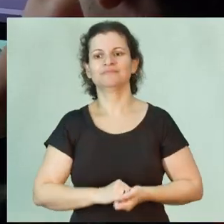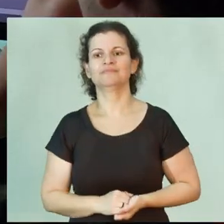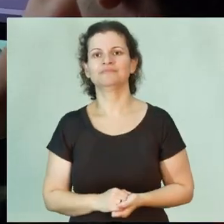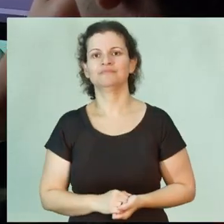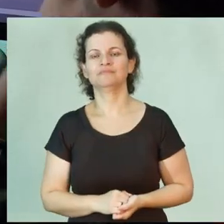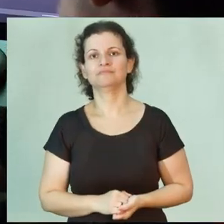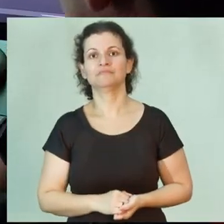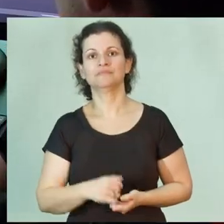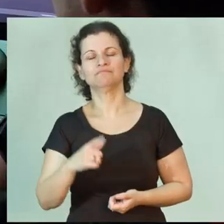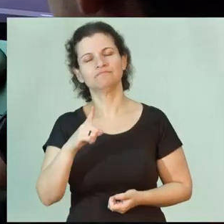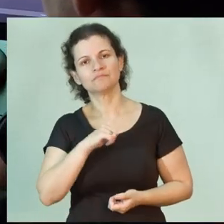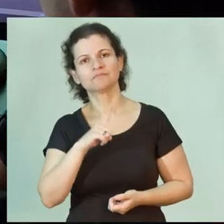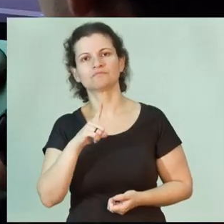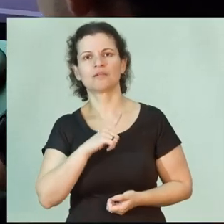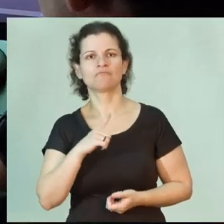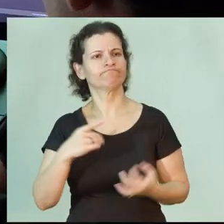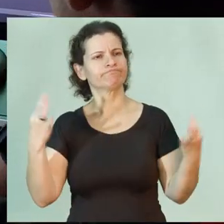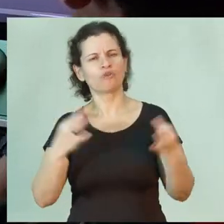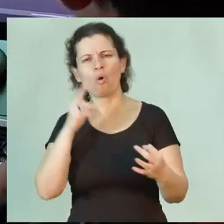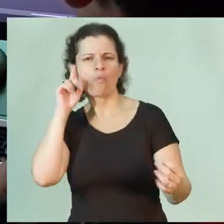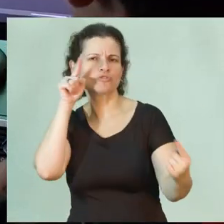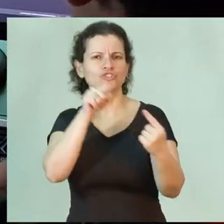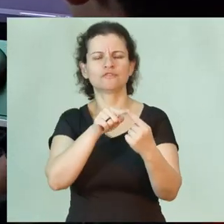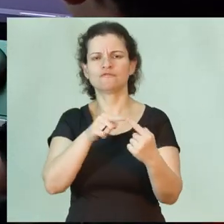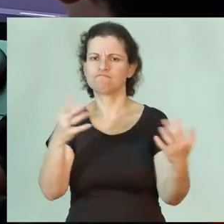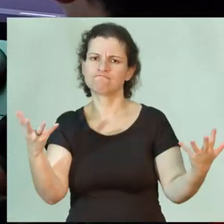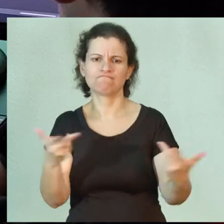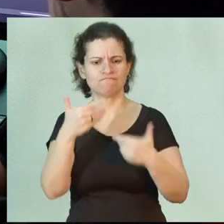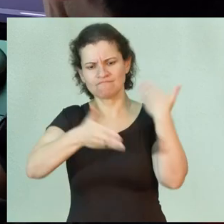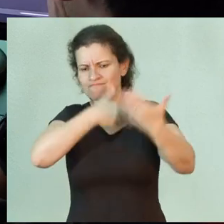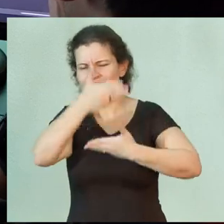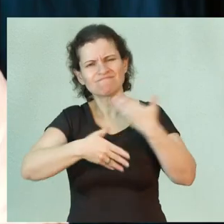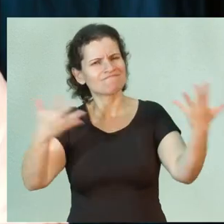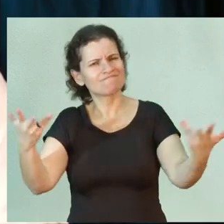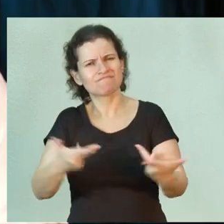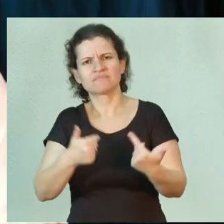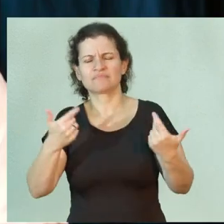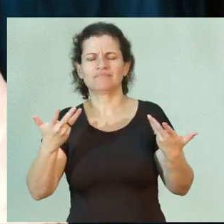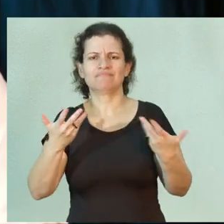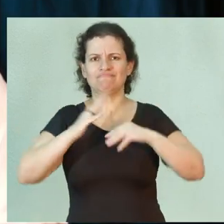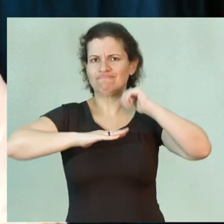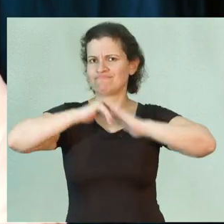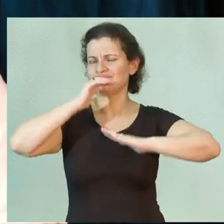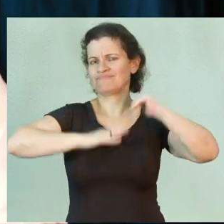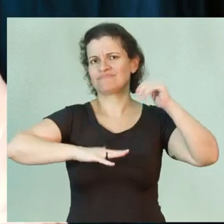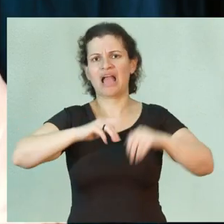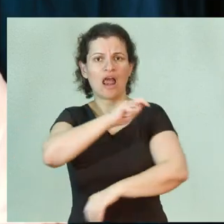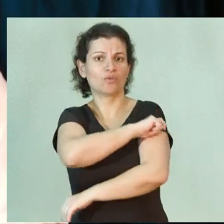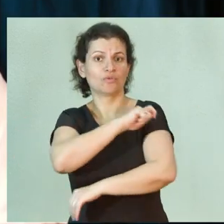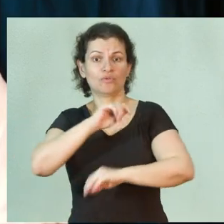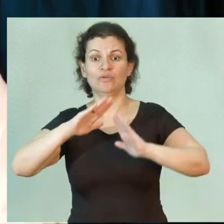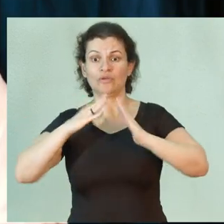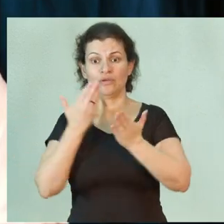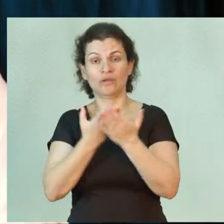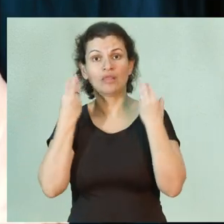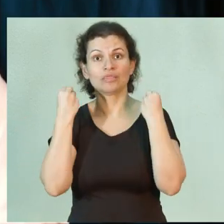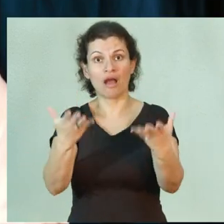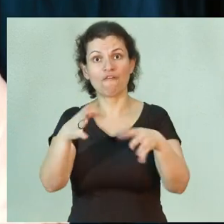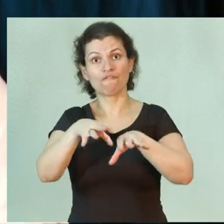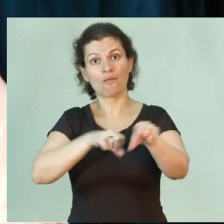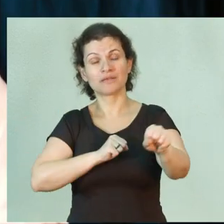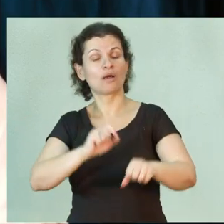Com vistas ao desenvolvimento pleno das habilidades dos nossos alunos, o colégio oferece uma formação